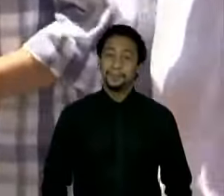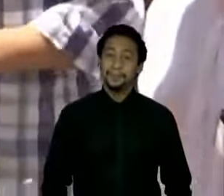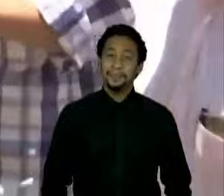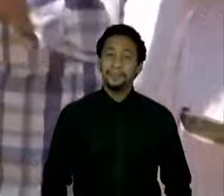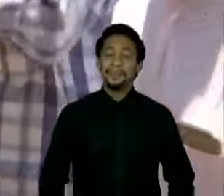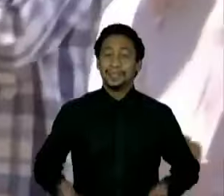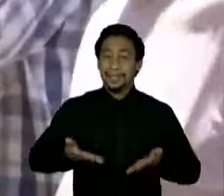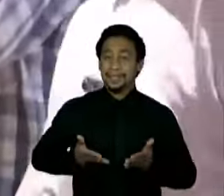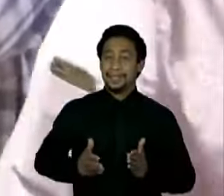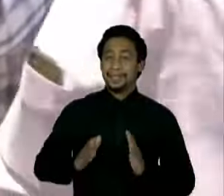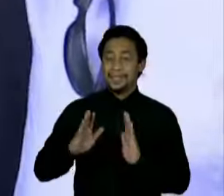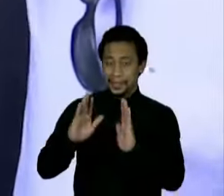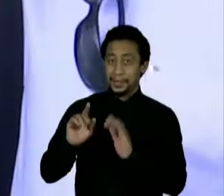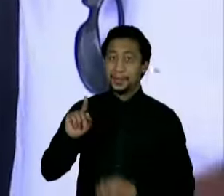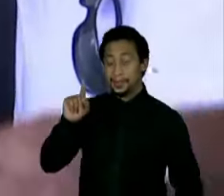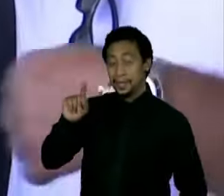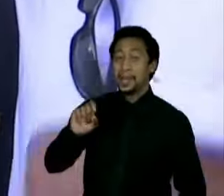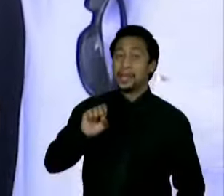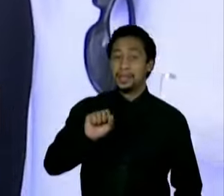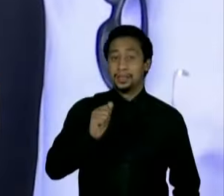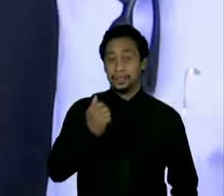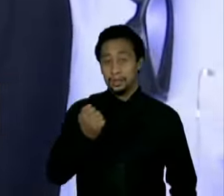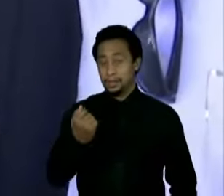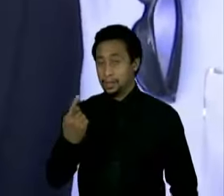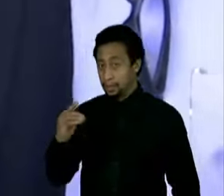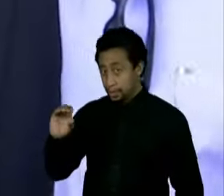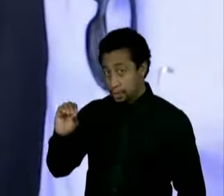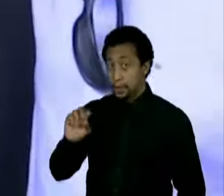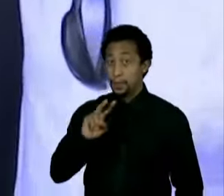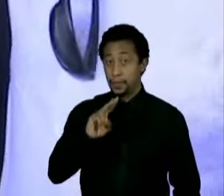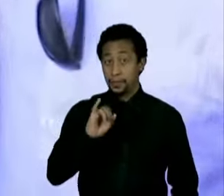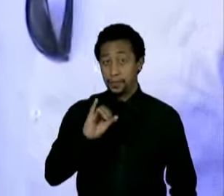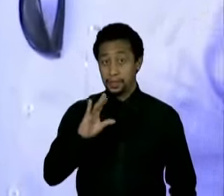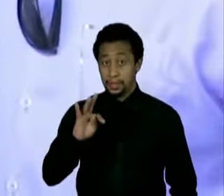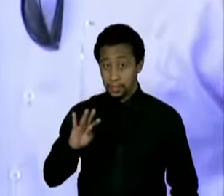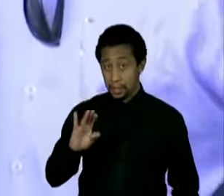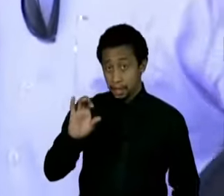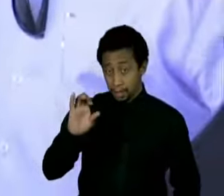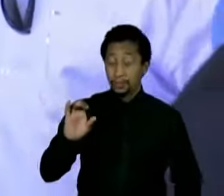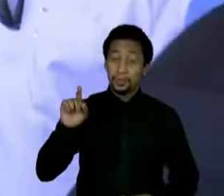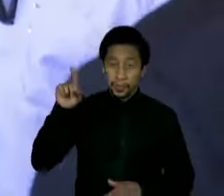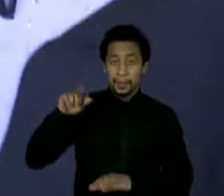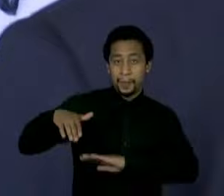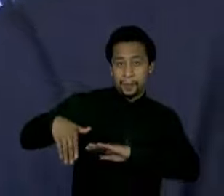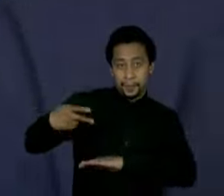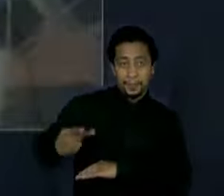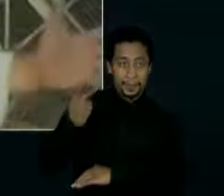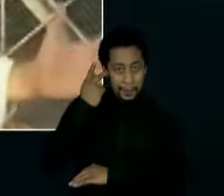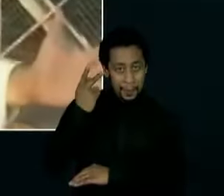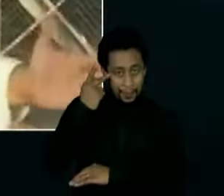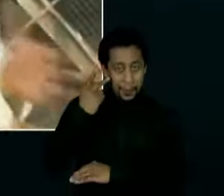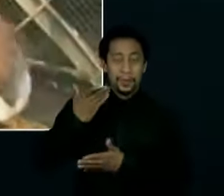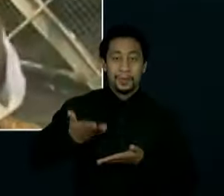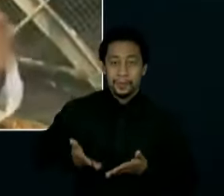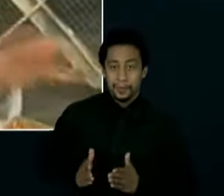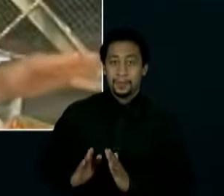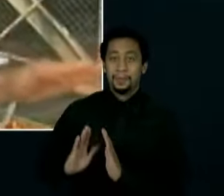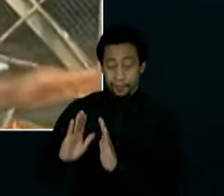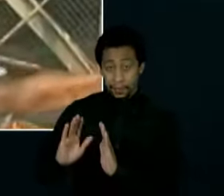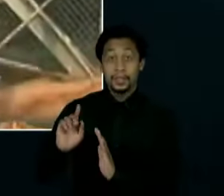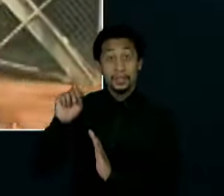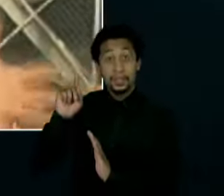Nascido em São Vicente, no litoral paulista, Márcio França é formado em direito pela Universidade Católica de Santos. Em